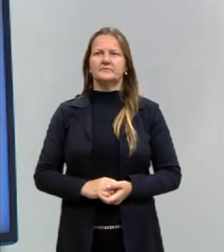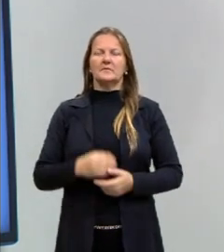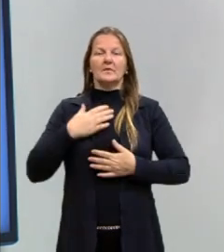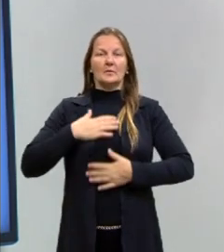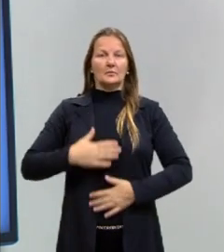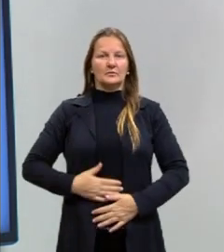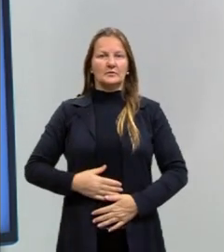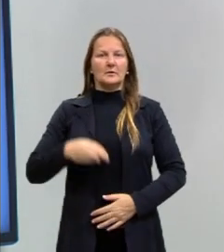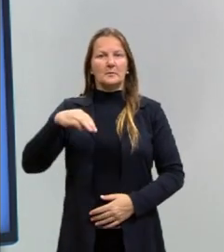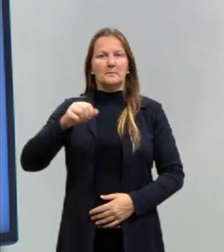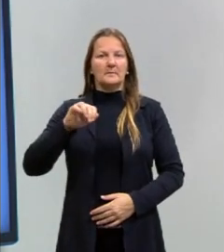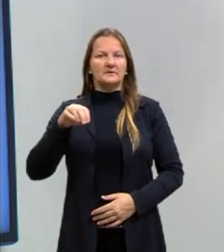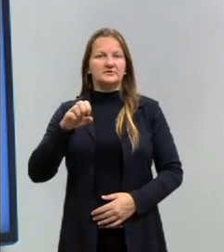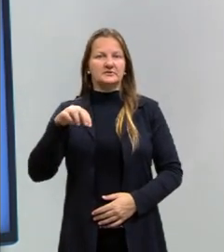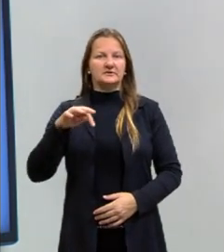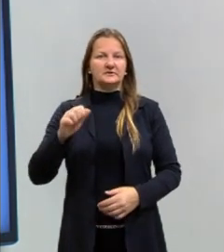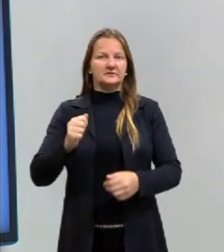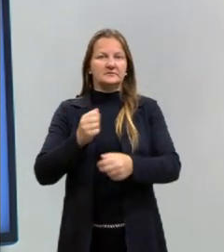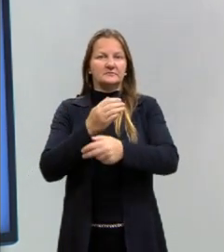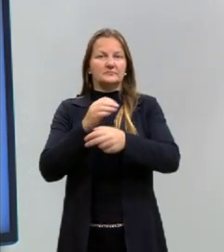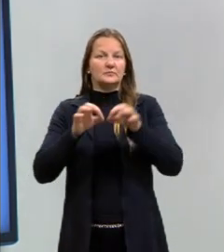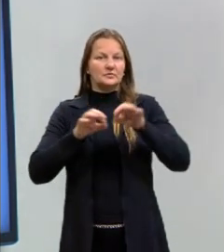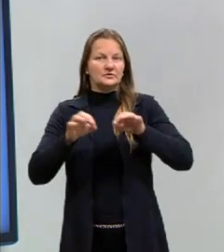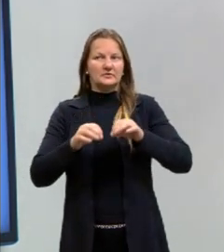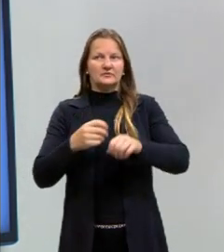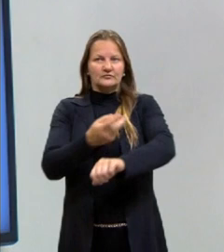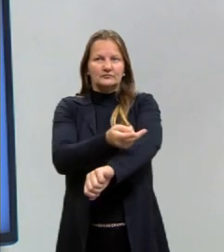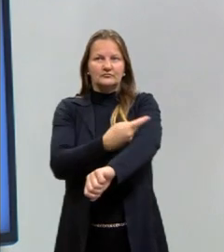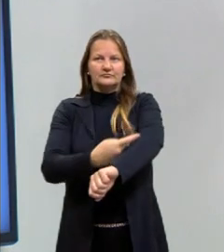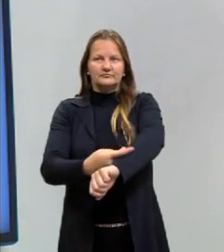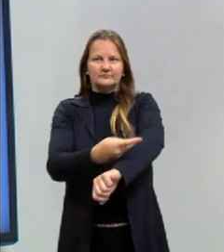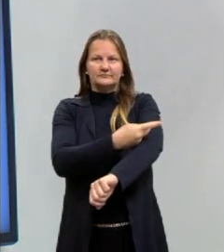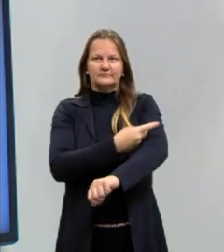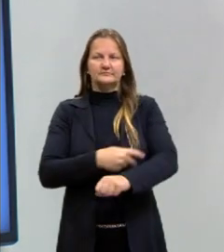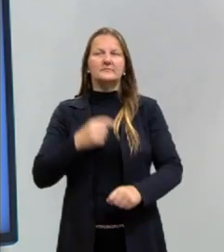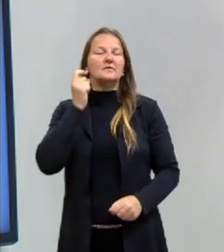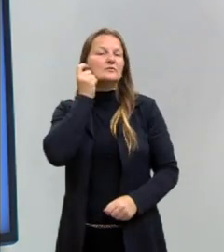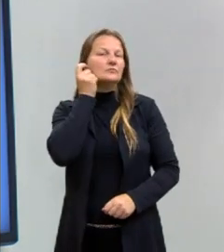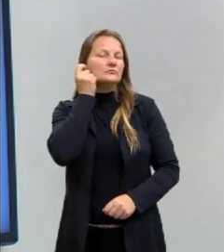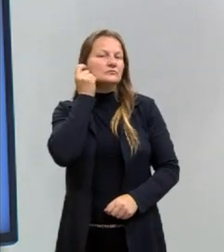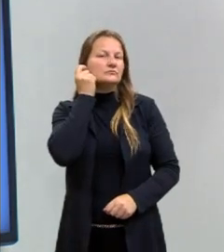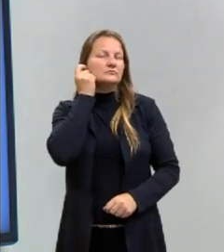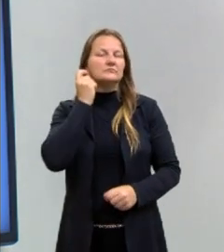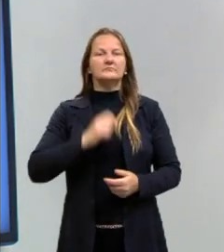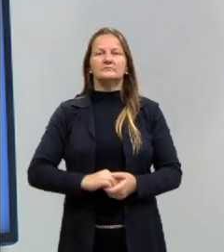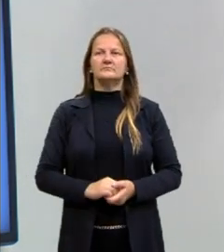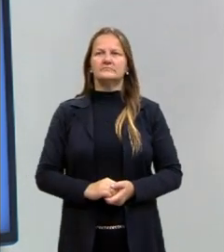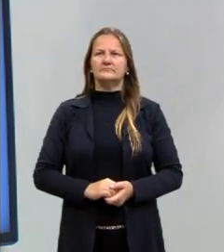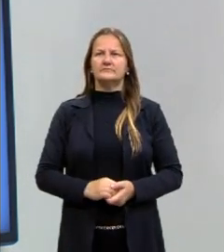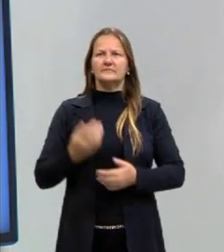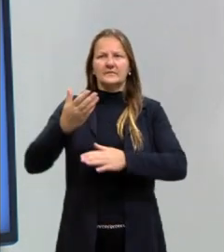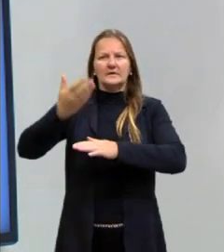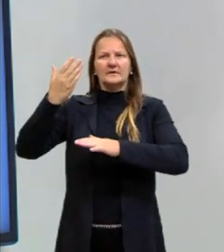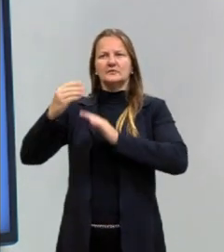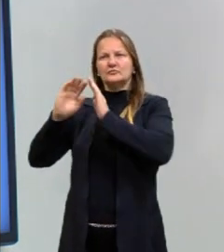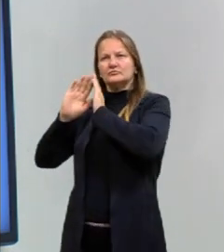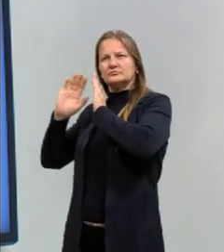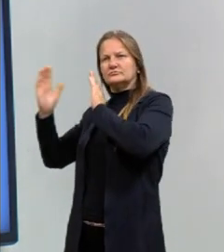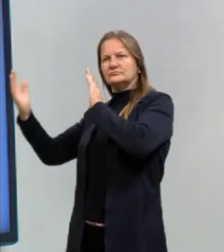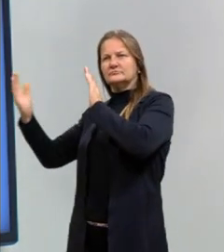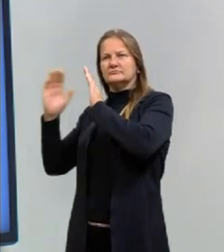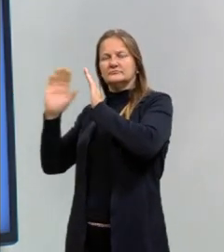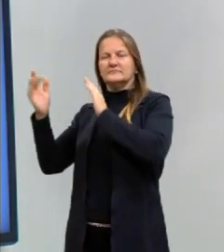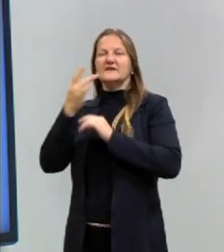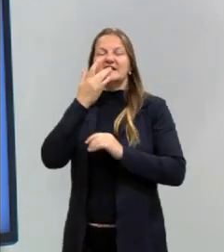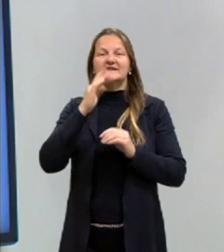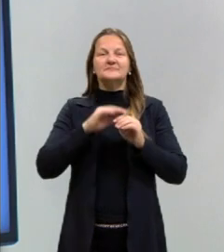camiseta magenta do projeto, tenho tatuagens nos braços, um brinco na orelha direita, aqui atrás de mim o quadro branco do